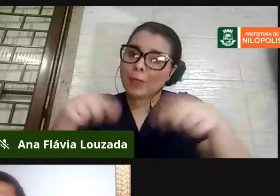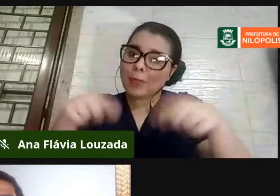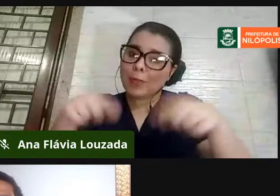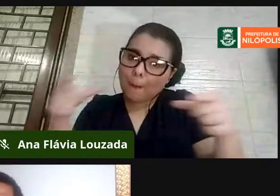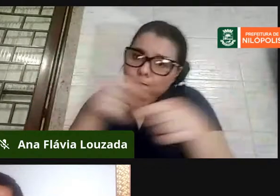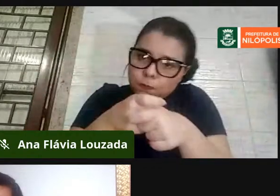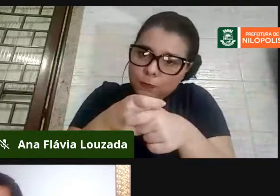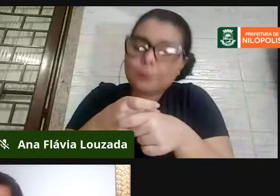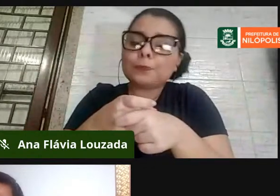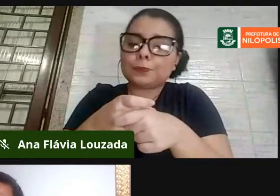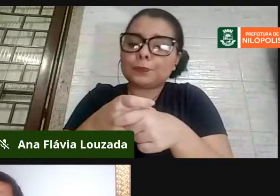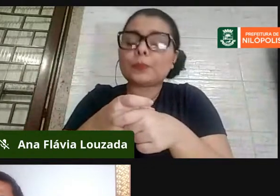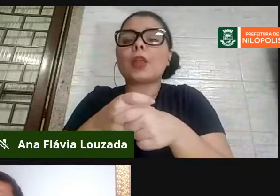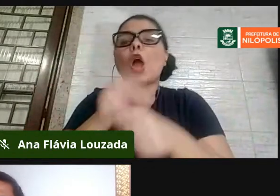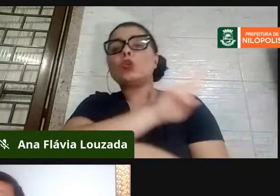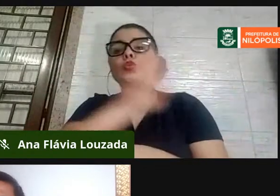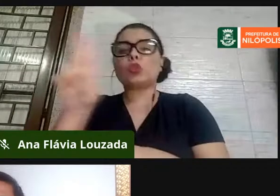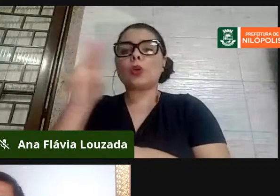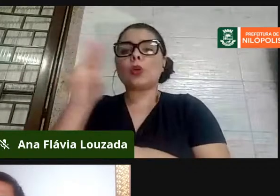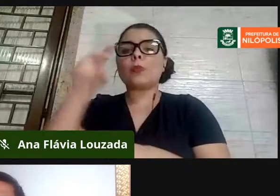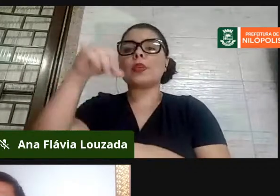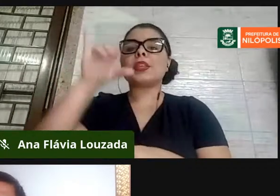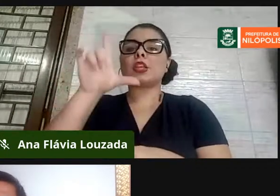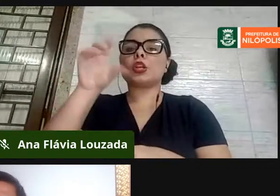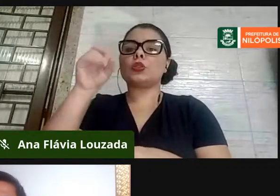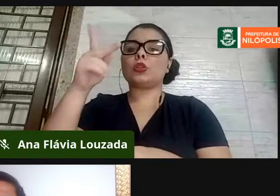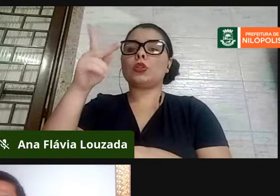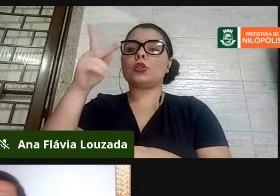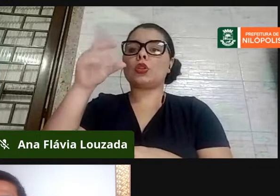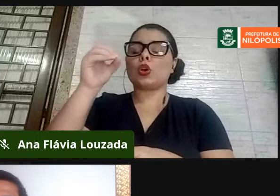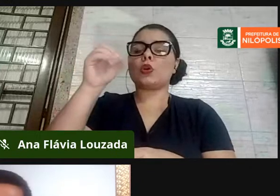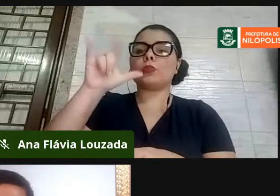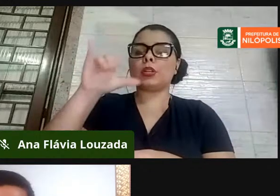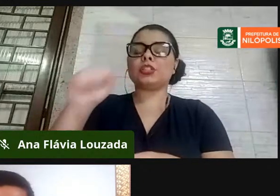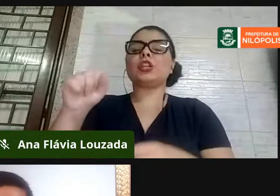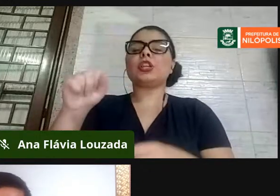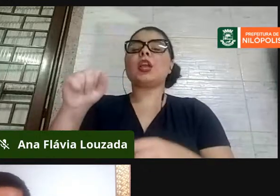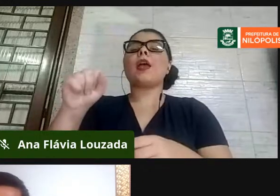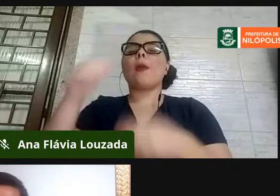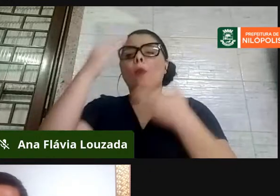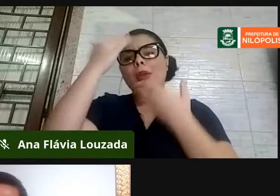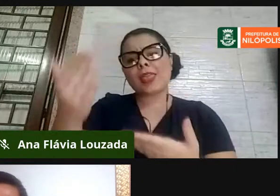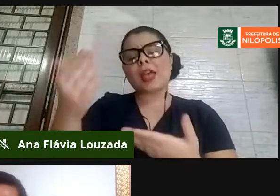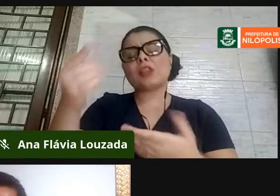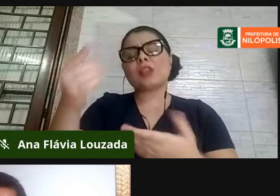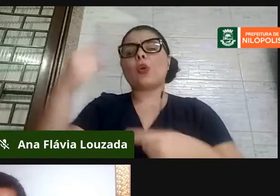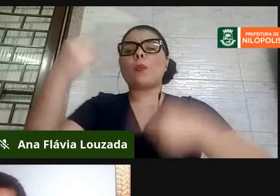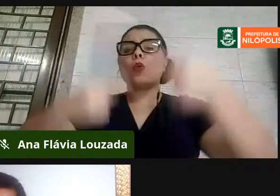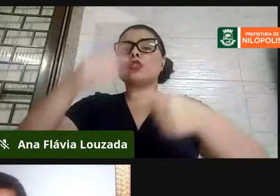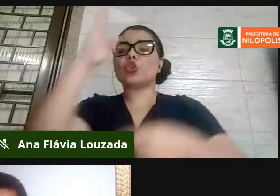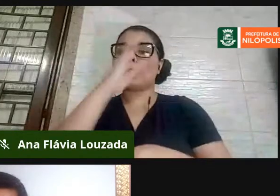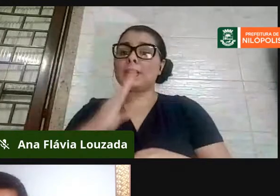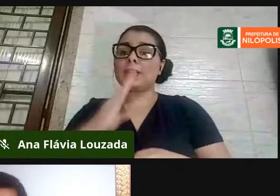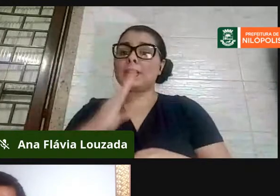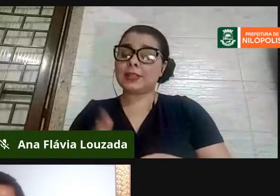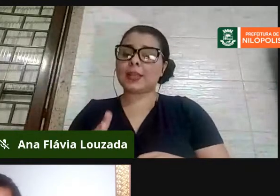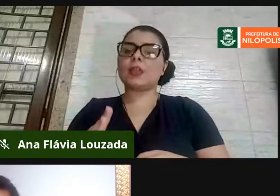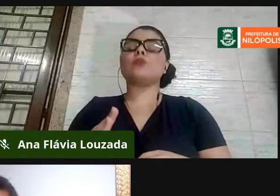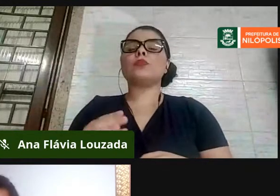O nome Nilópolis, ele é uma homenagem ao político brasileiro que foi um ex-presidente do Brasil, Nilo Peçanha.